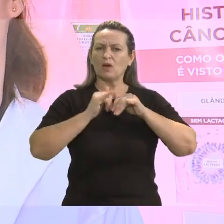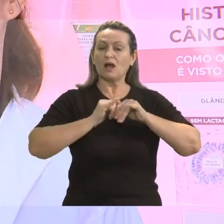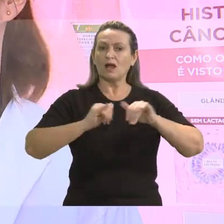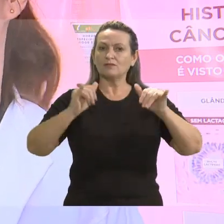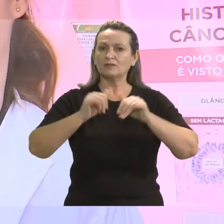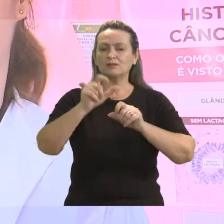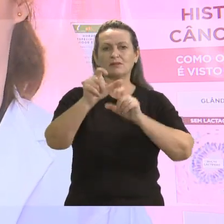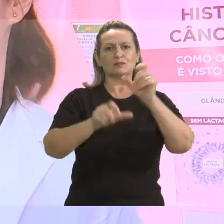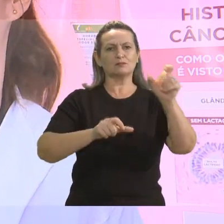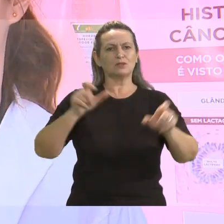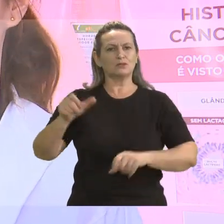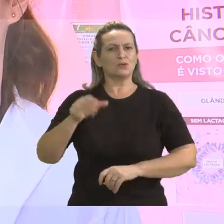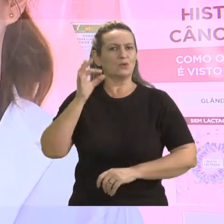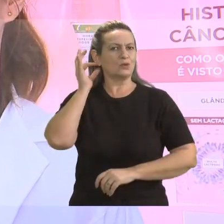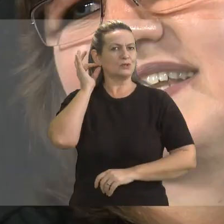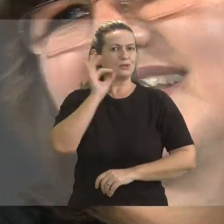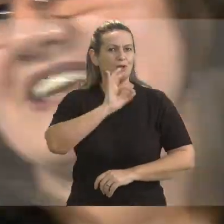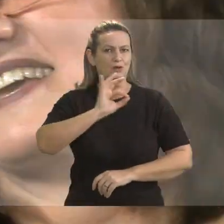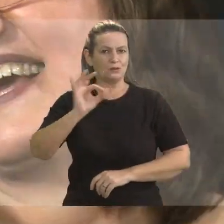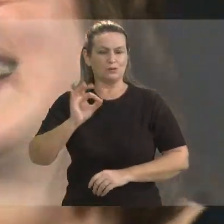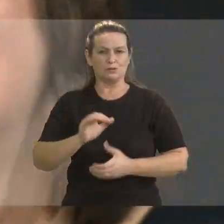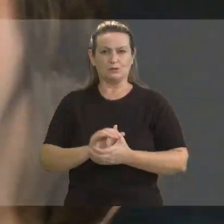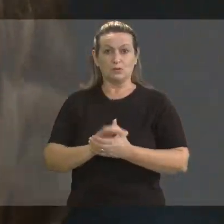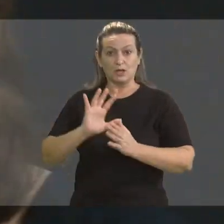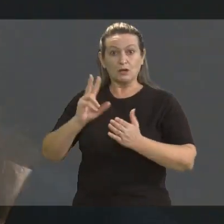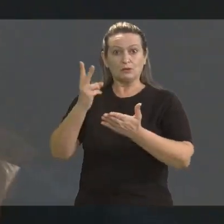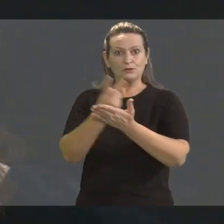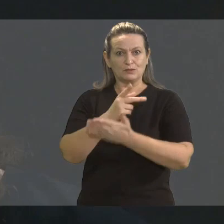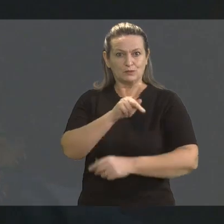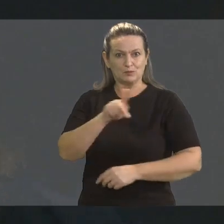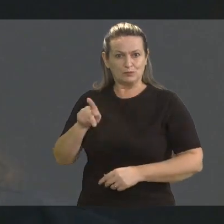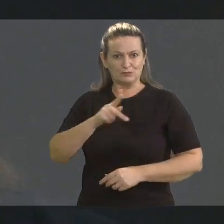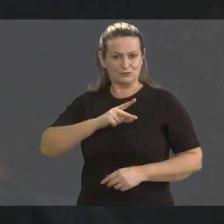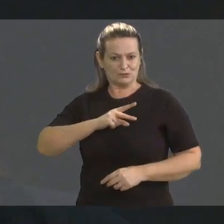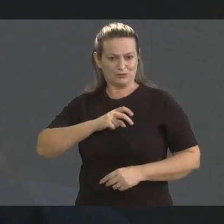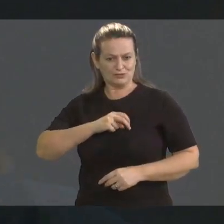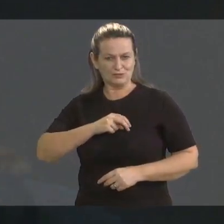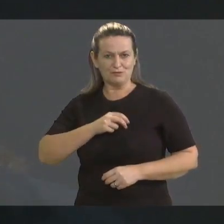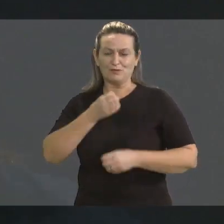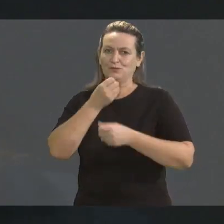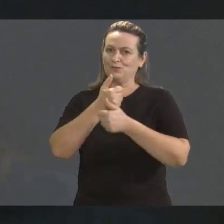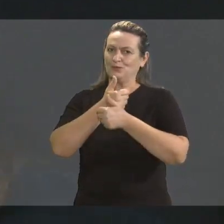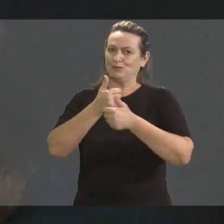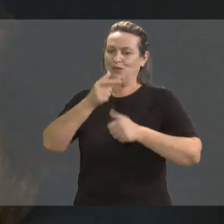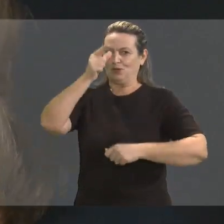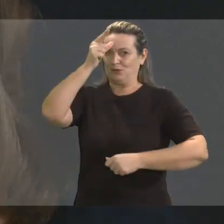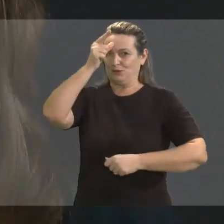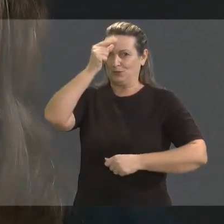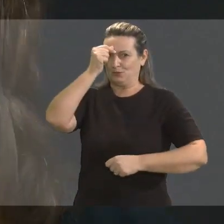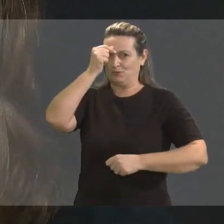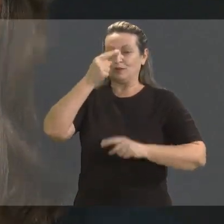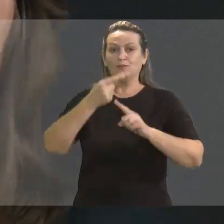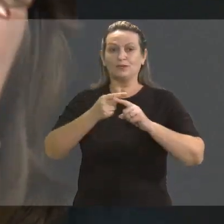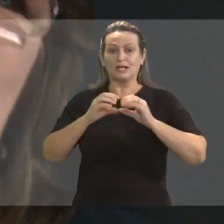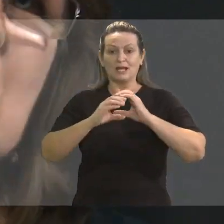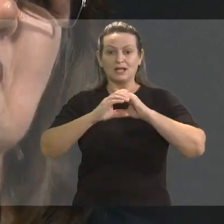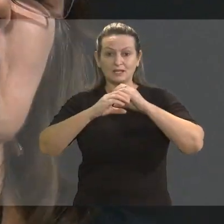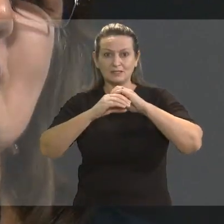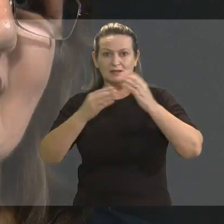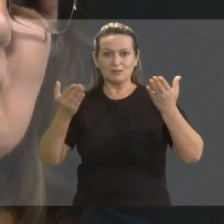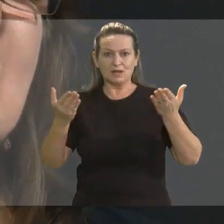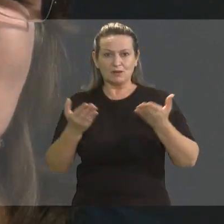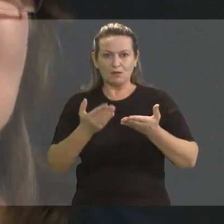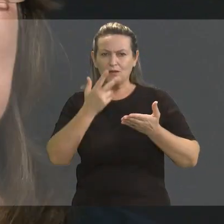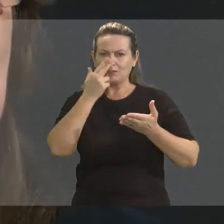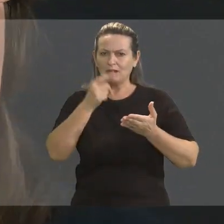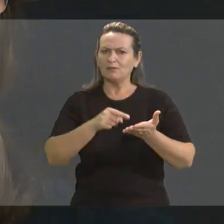para essas pessoas é muito bom. O caso de Silvia teve um final feliz. Os exames mais recentes mostram que o câncer